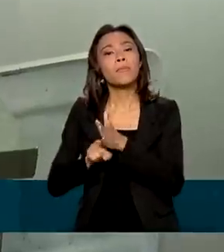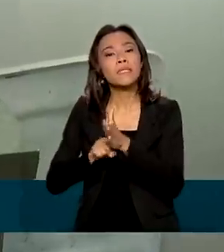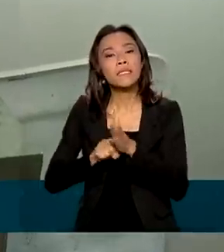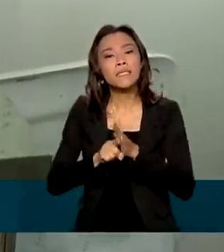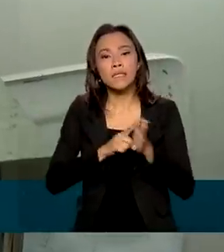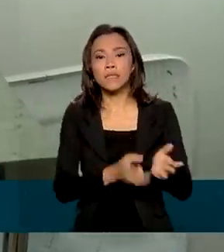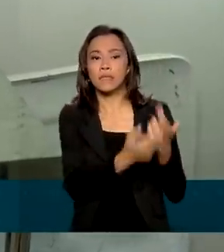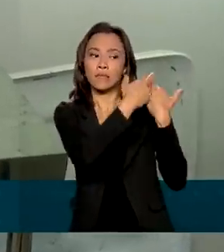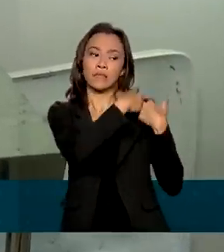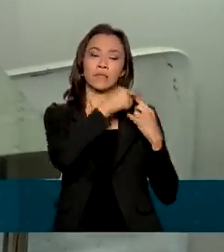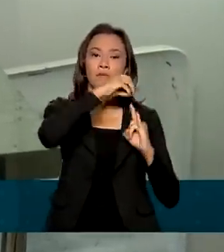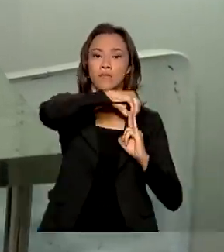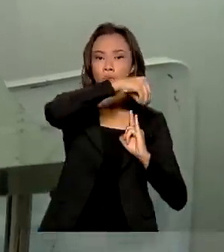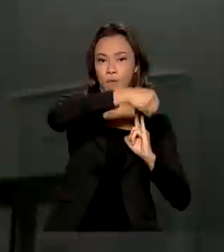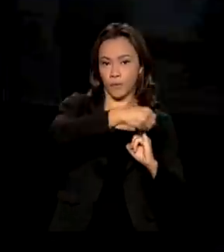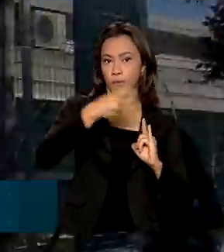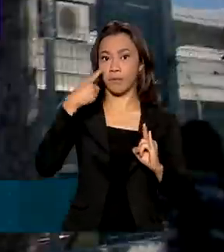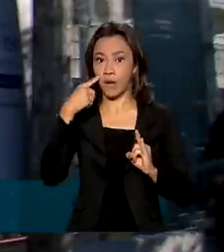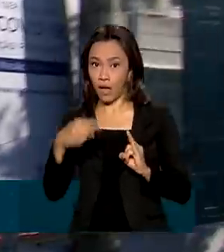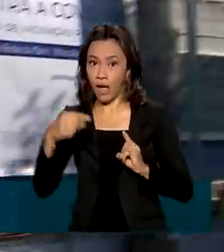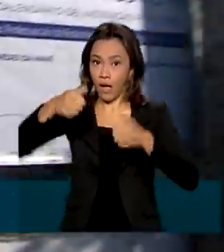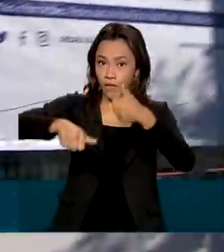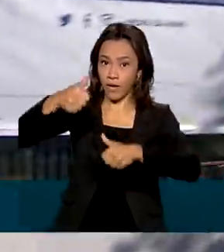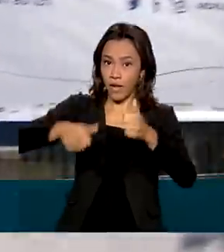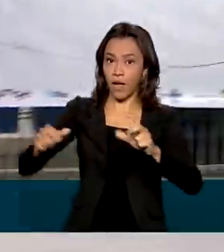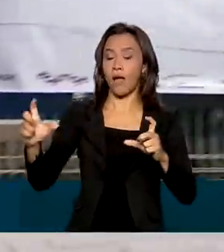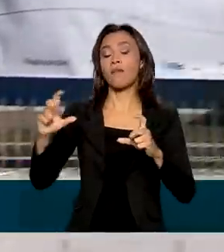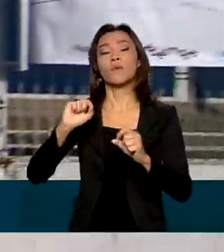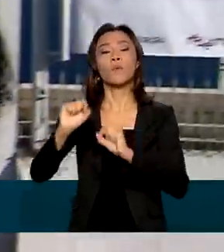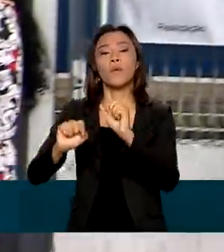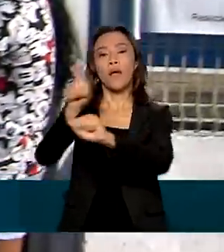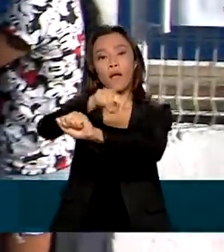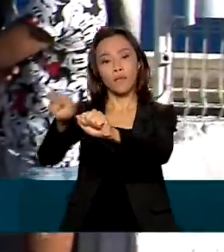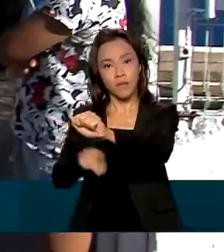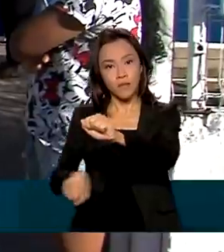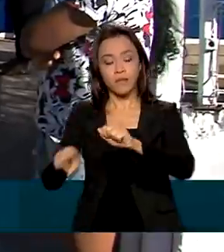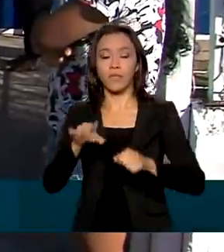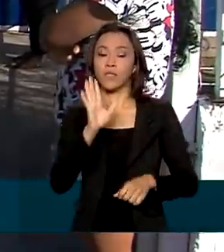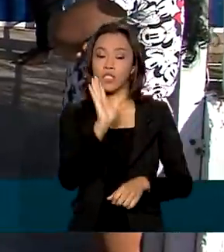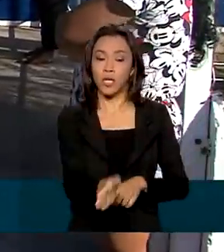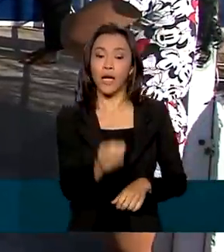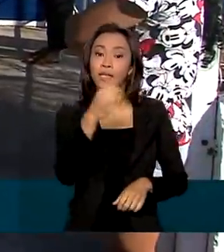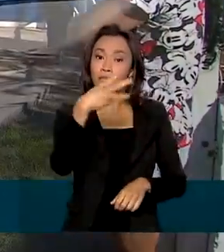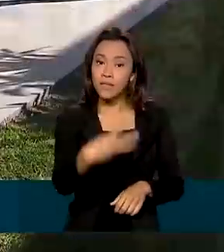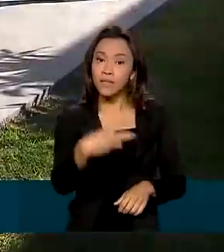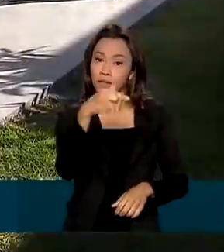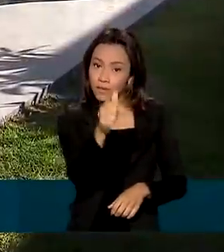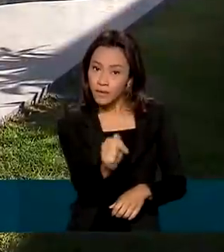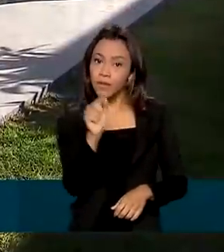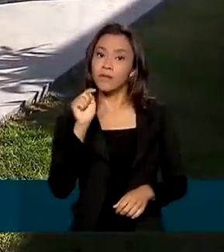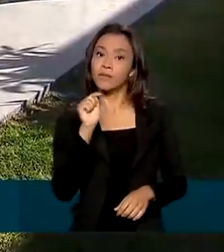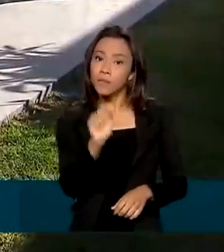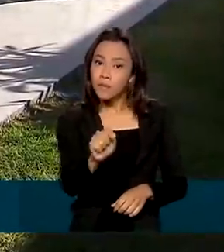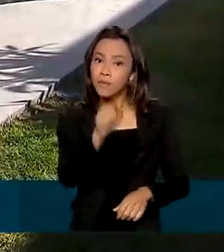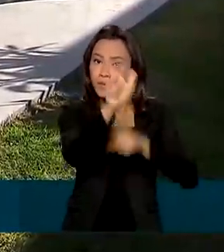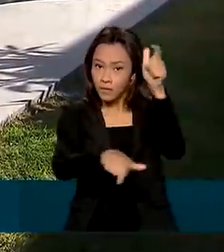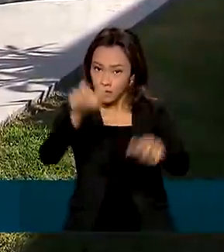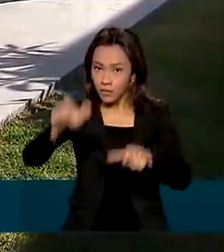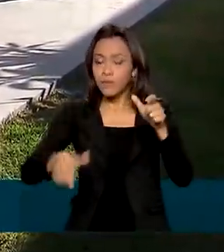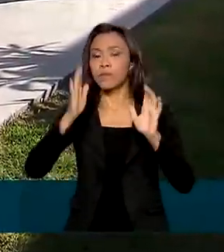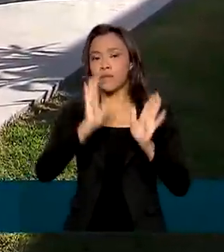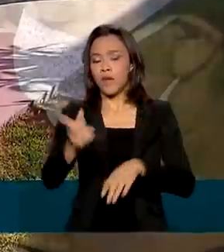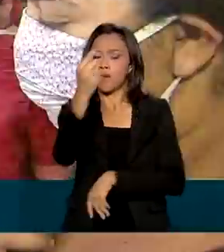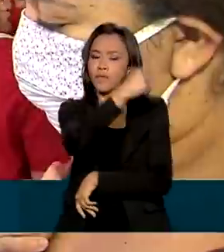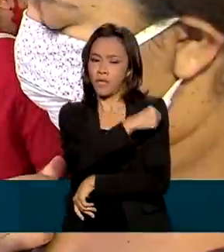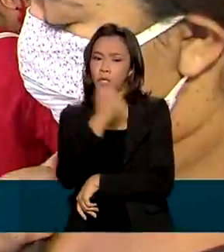a eficácia da vacina AstraZeneca. Na primeira etapa, 37 mil pessoas foram vacinadas, o que superou a meta inicial,